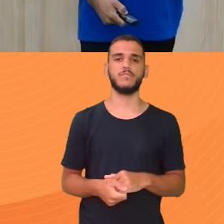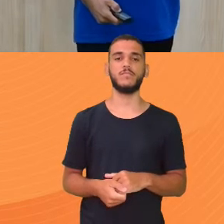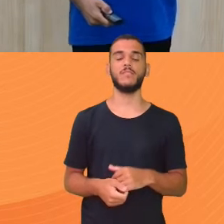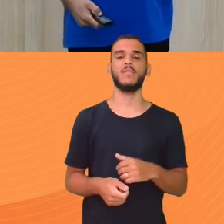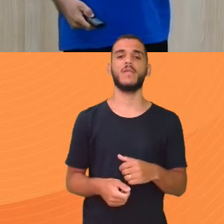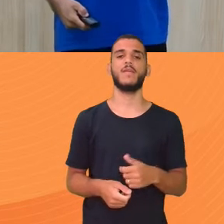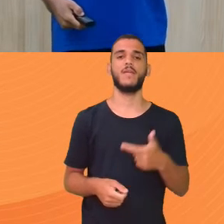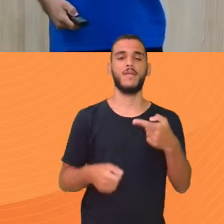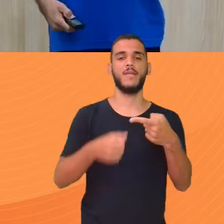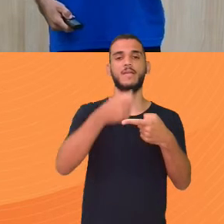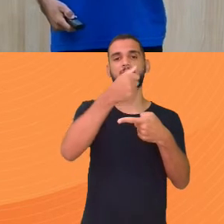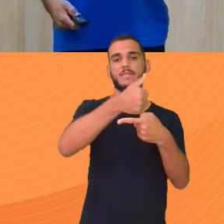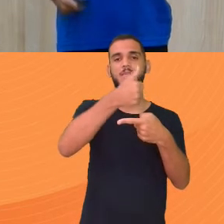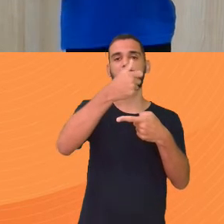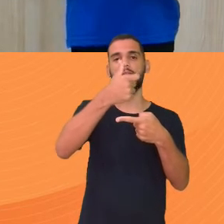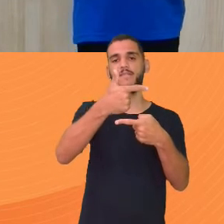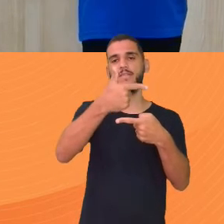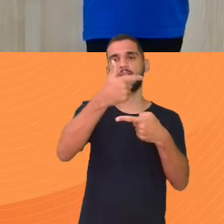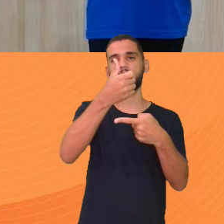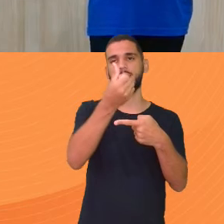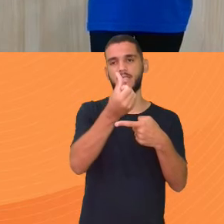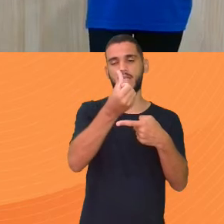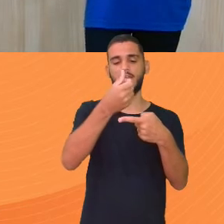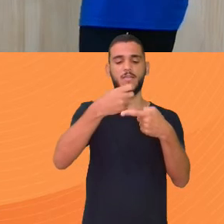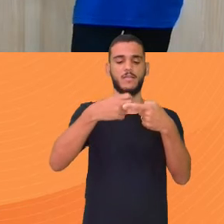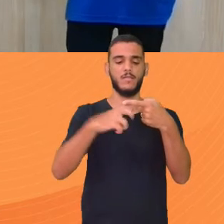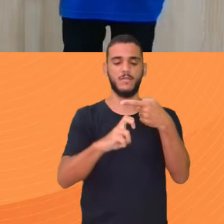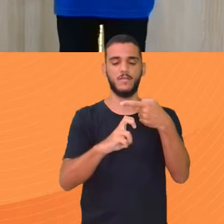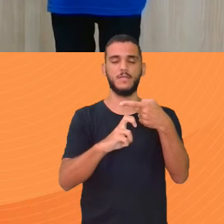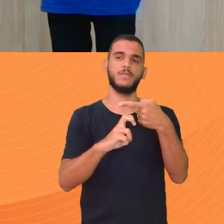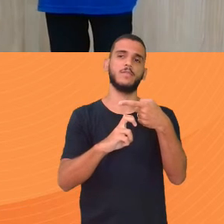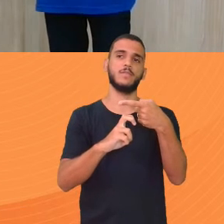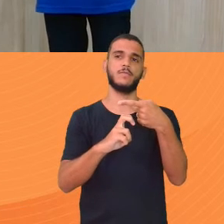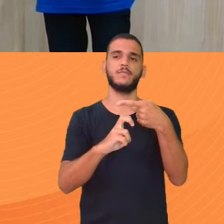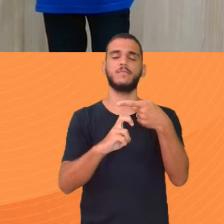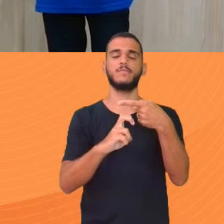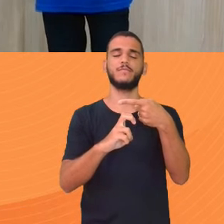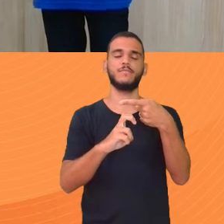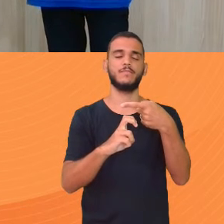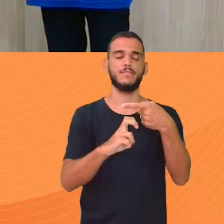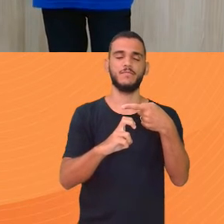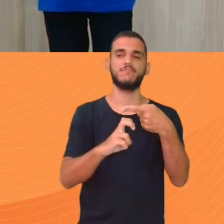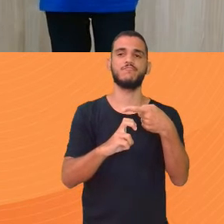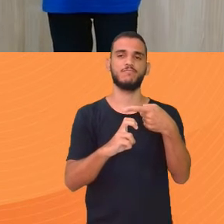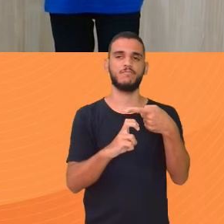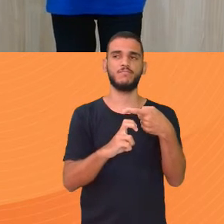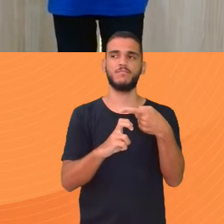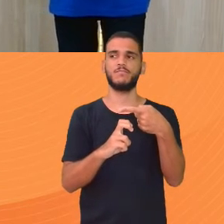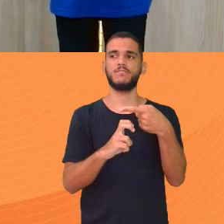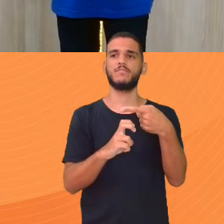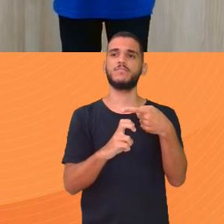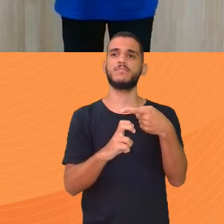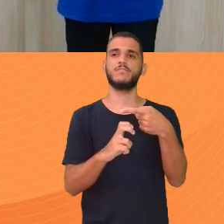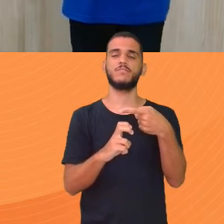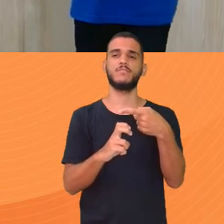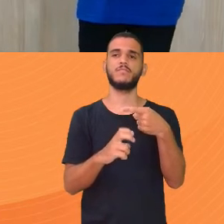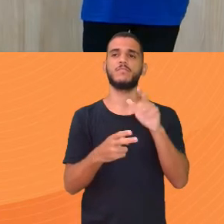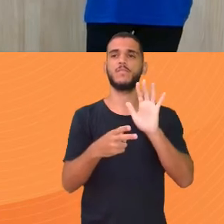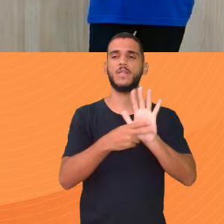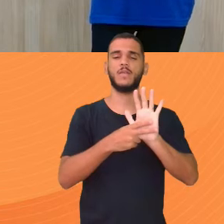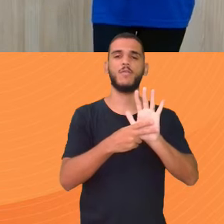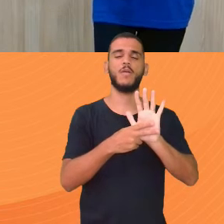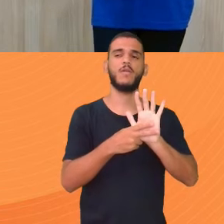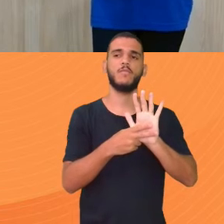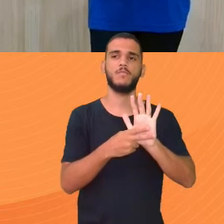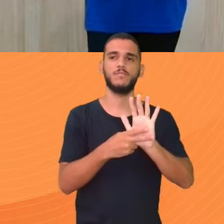você sabe Somando 22 Mais 25 Mais 29 28 22 Vai dar 126 Dividido por cinco Isso vai dar